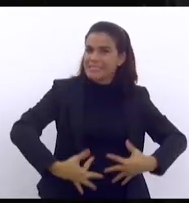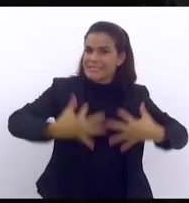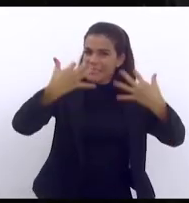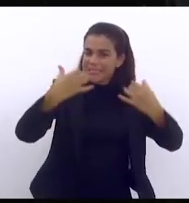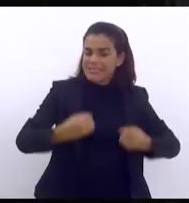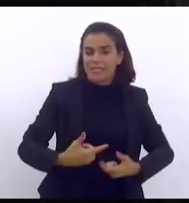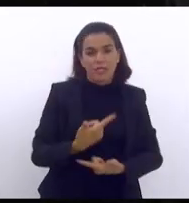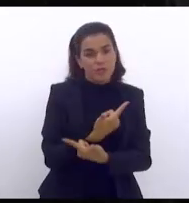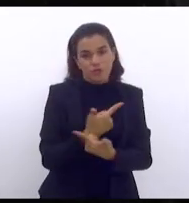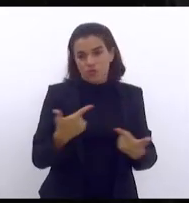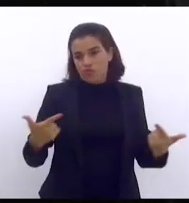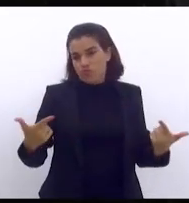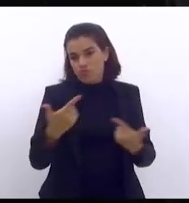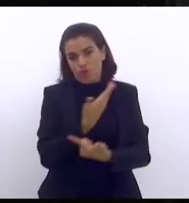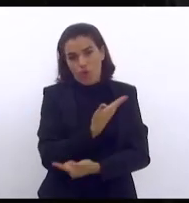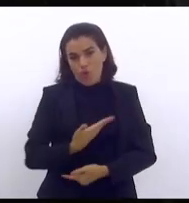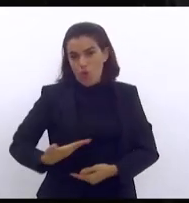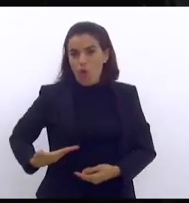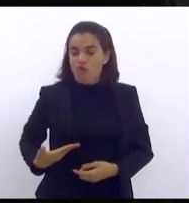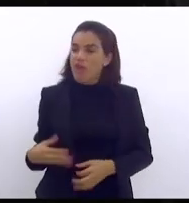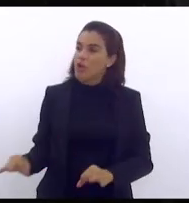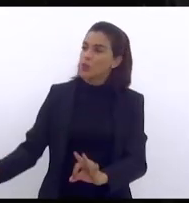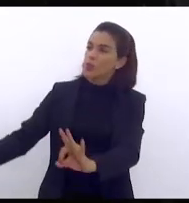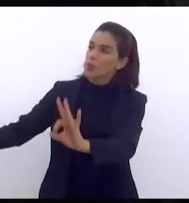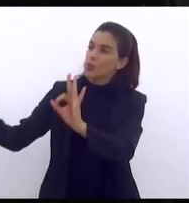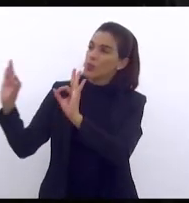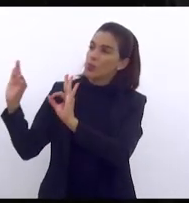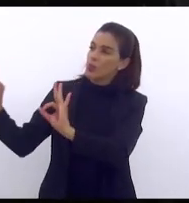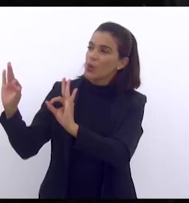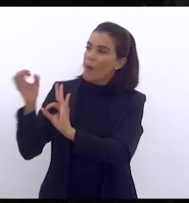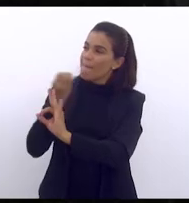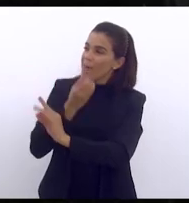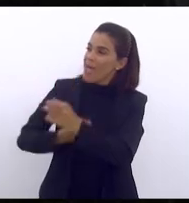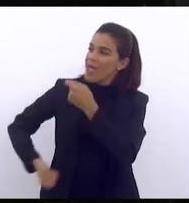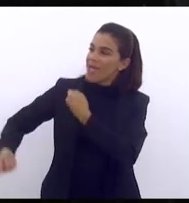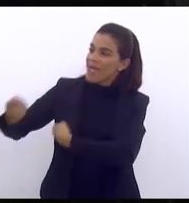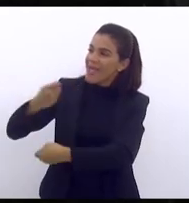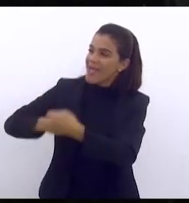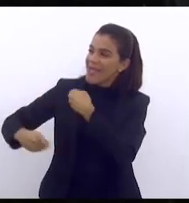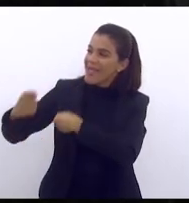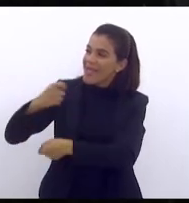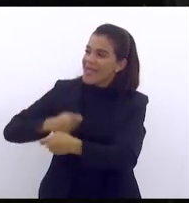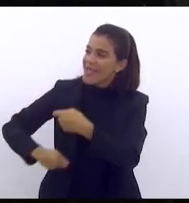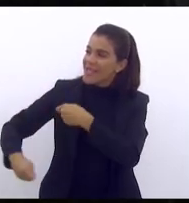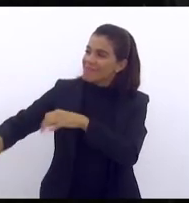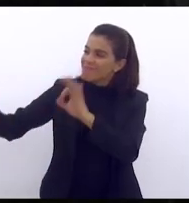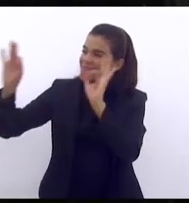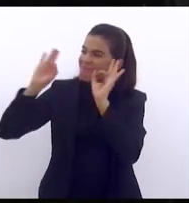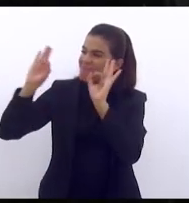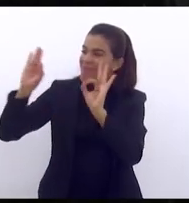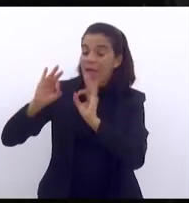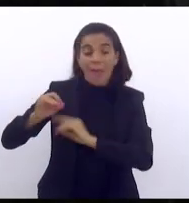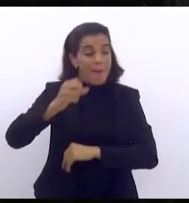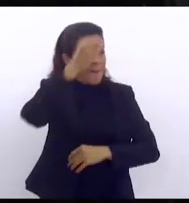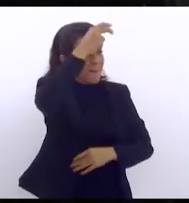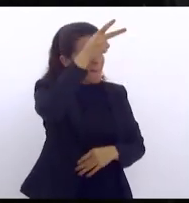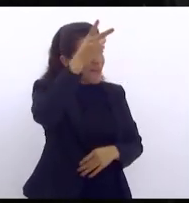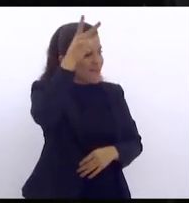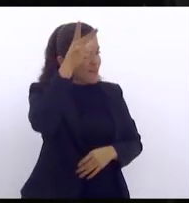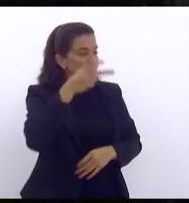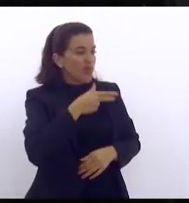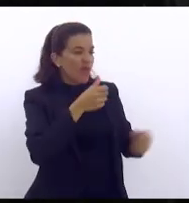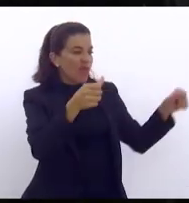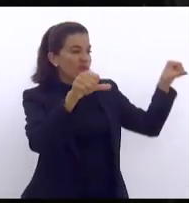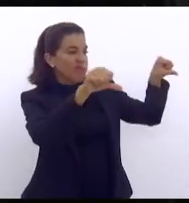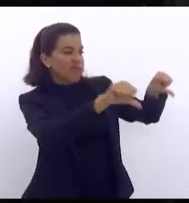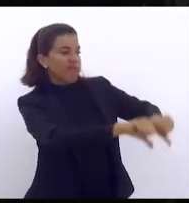existe um governo do estado sadio bem gerido e preferir prefeituras que vão mal